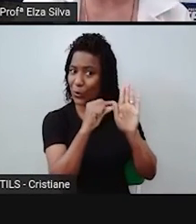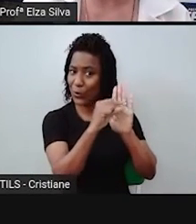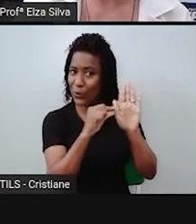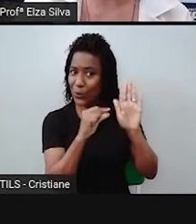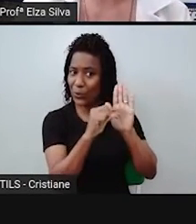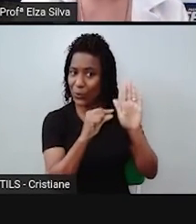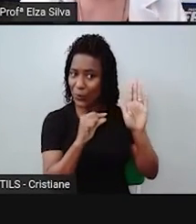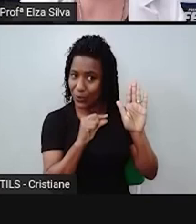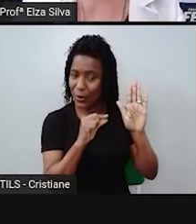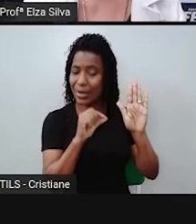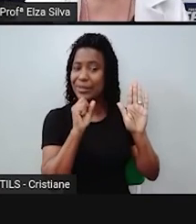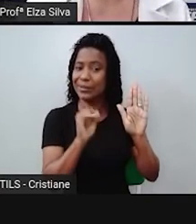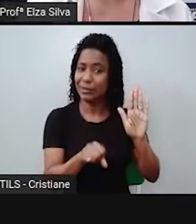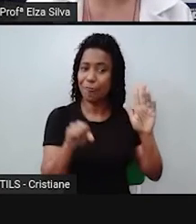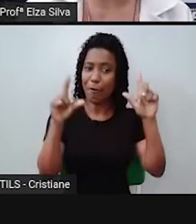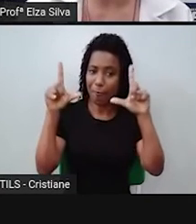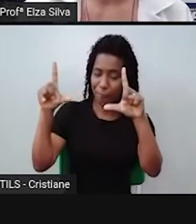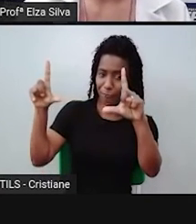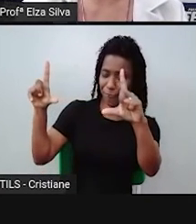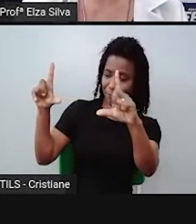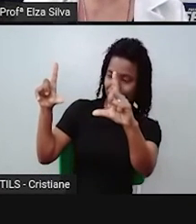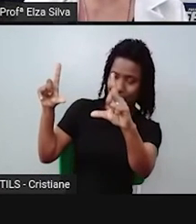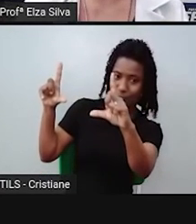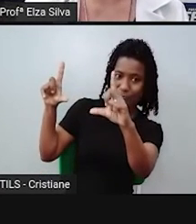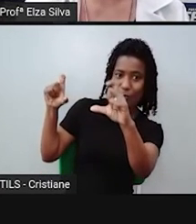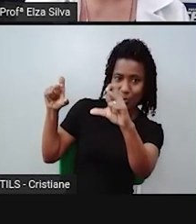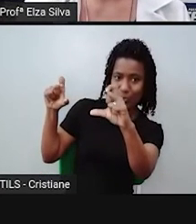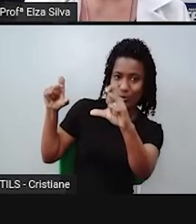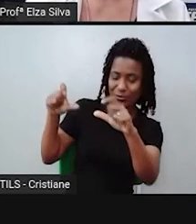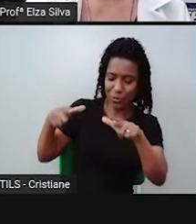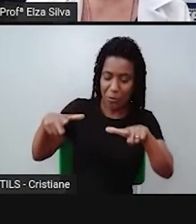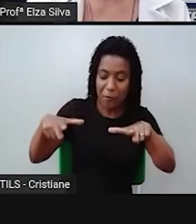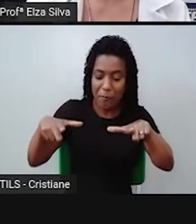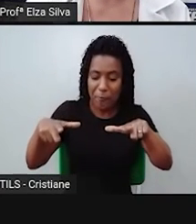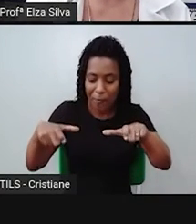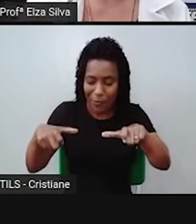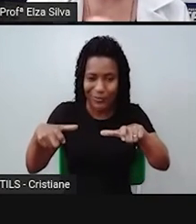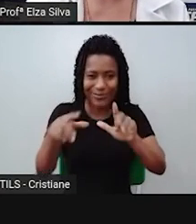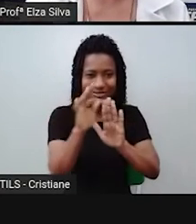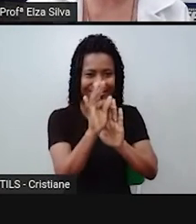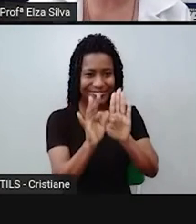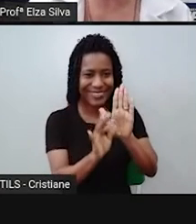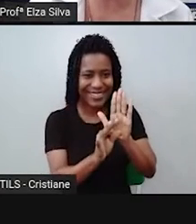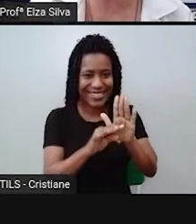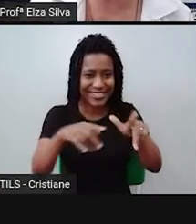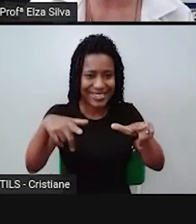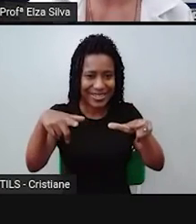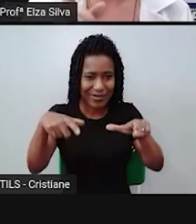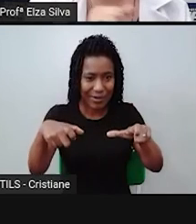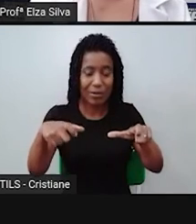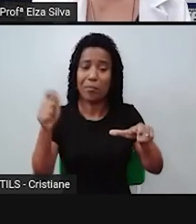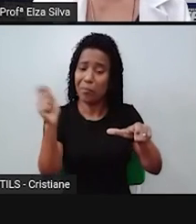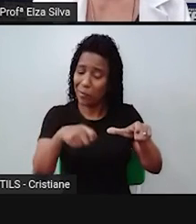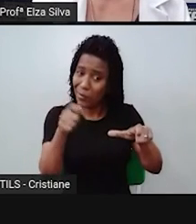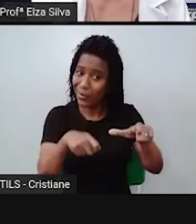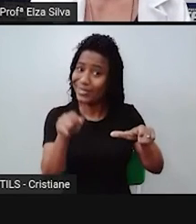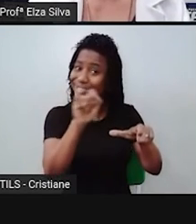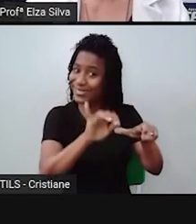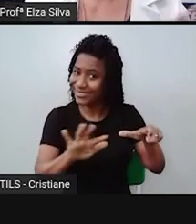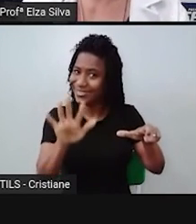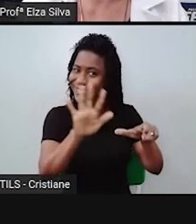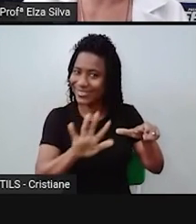uma foto, você pode fotografar o seu texto, inclusive eu sugiro que você ilustre também,